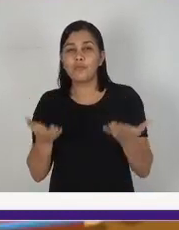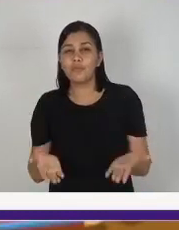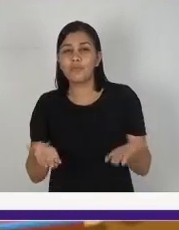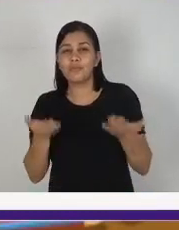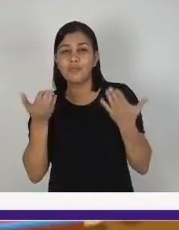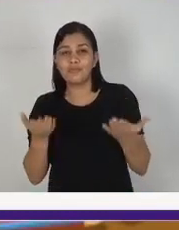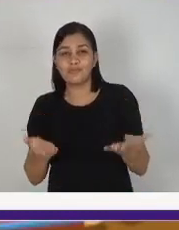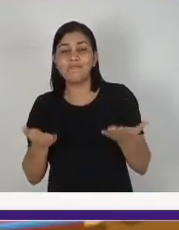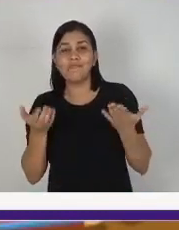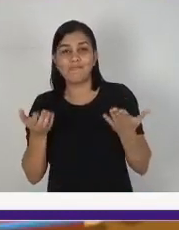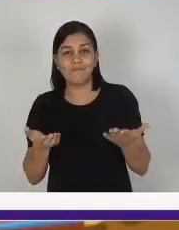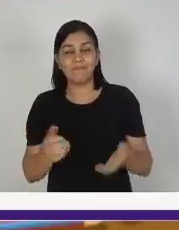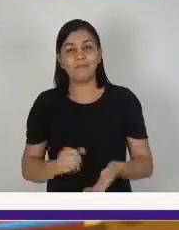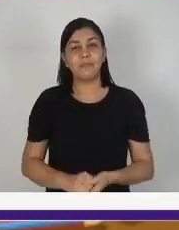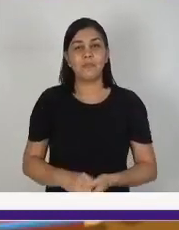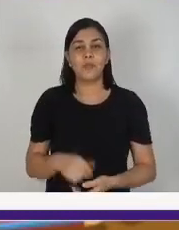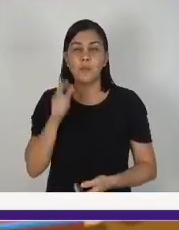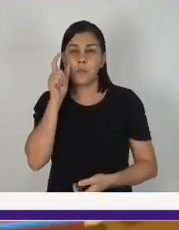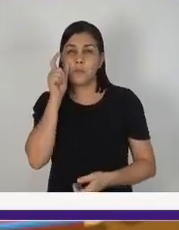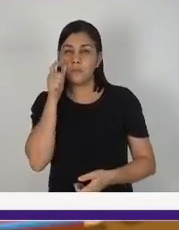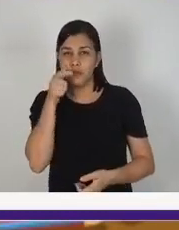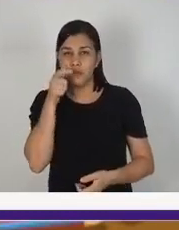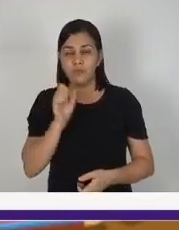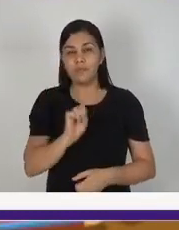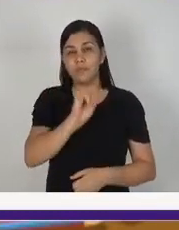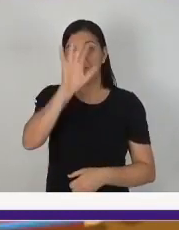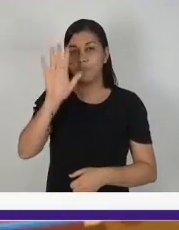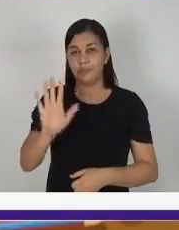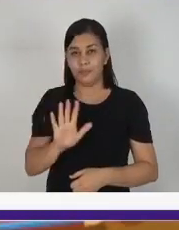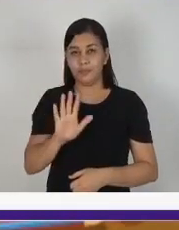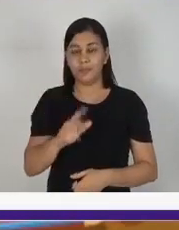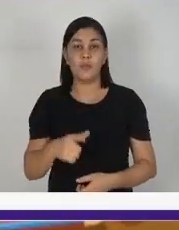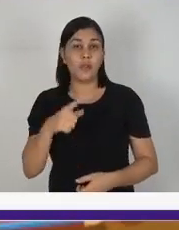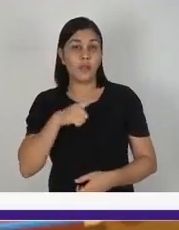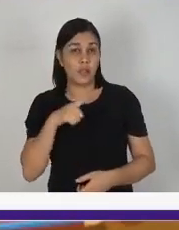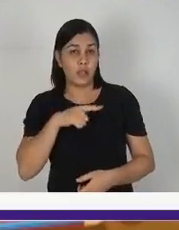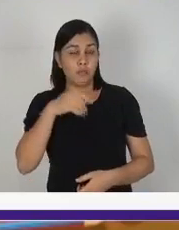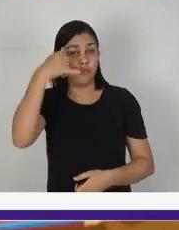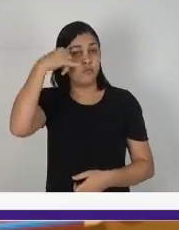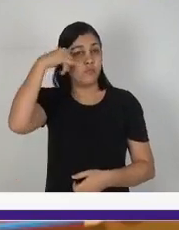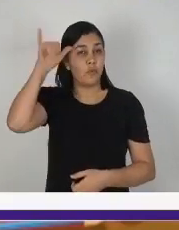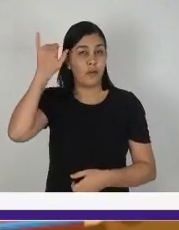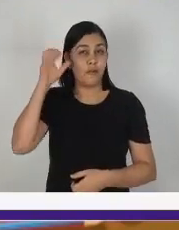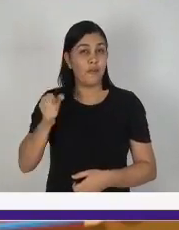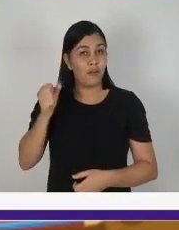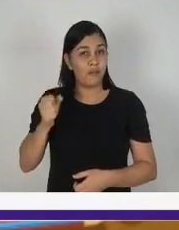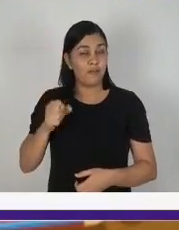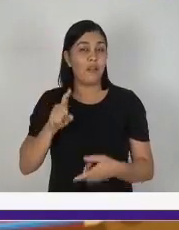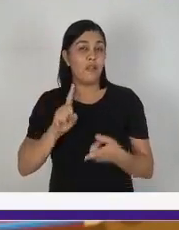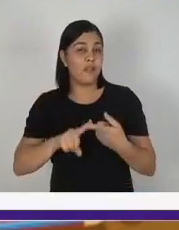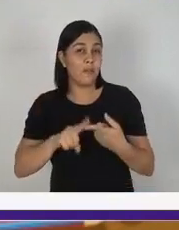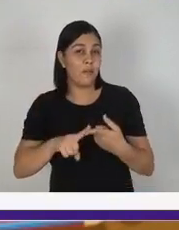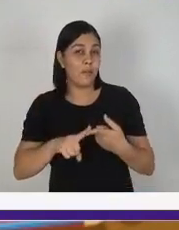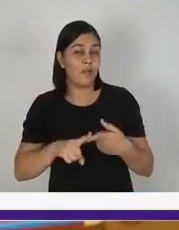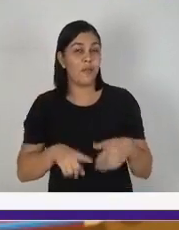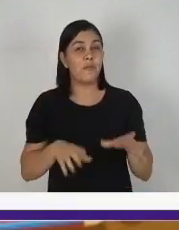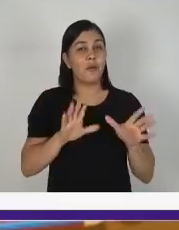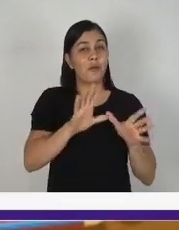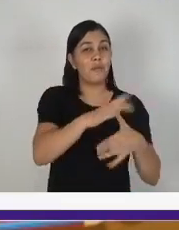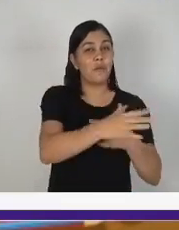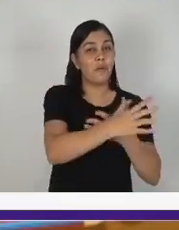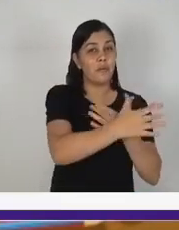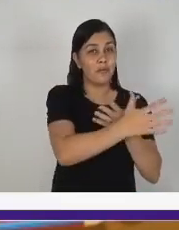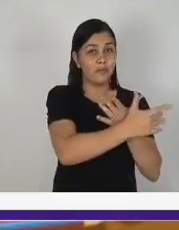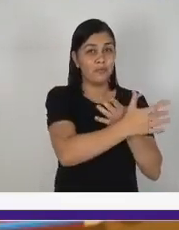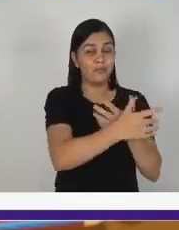mais leve. Observe aí na imagem. Temos uma vaca e uma borboleta. Quem